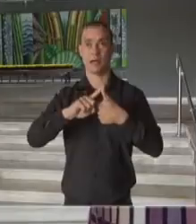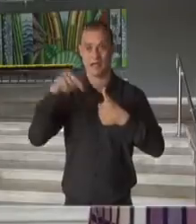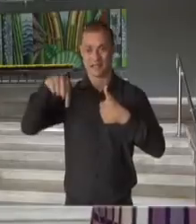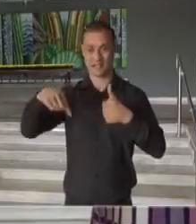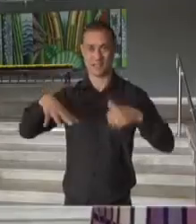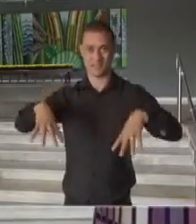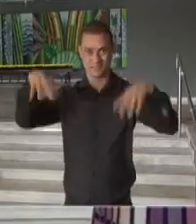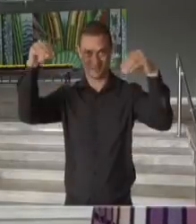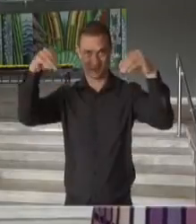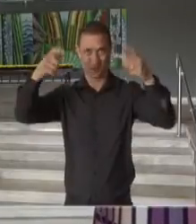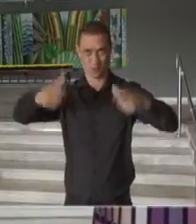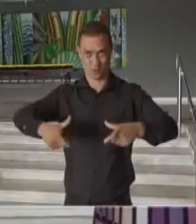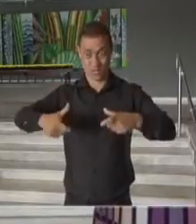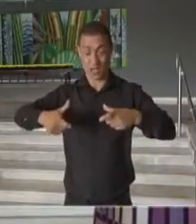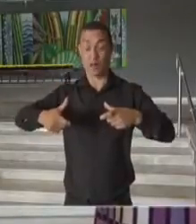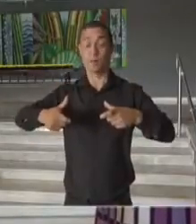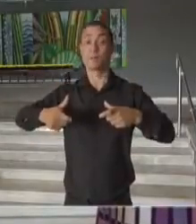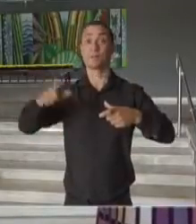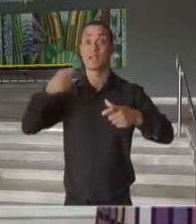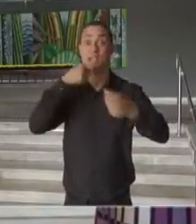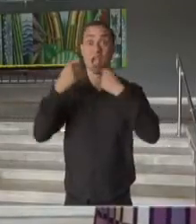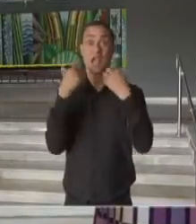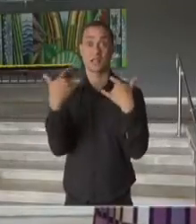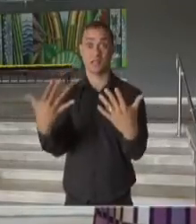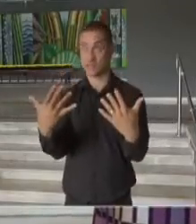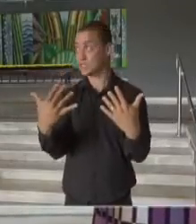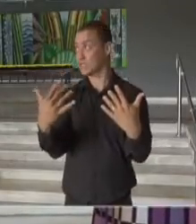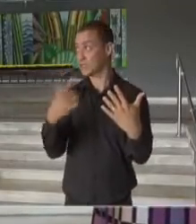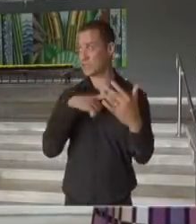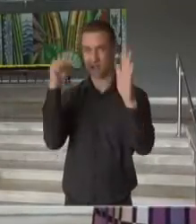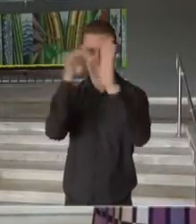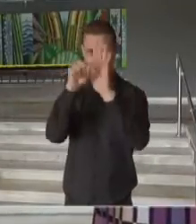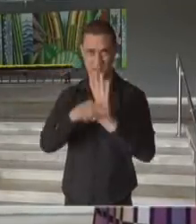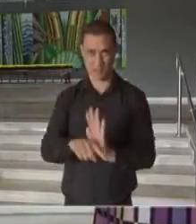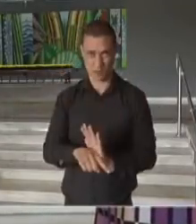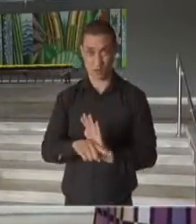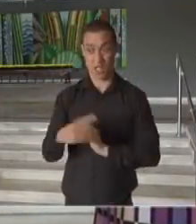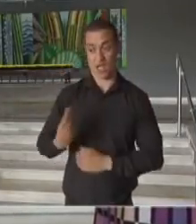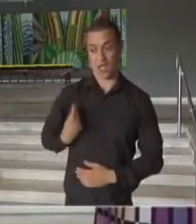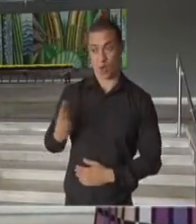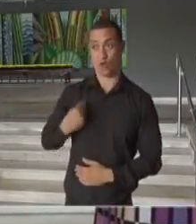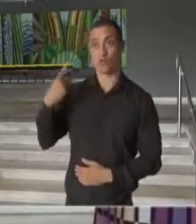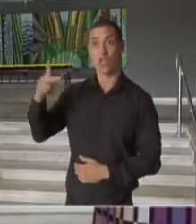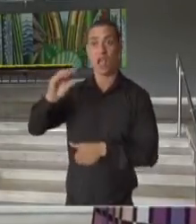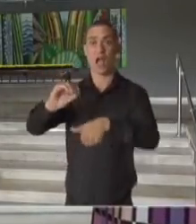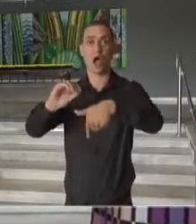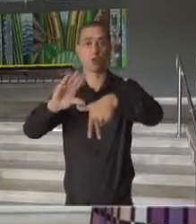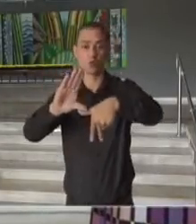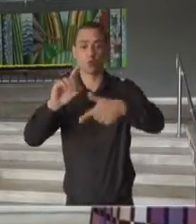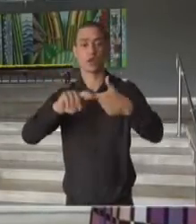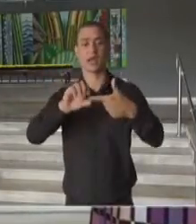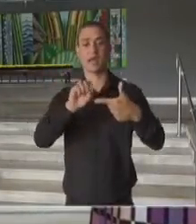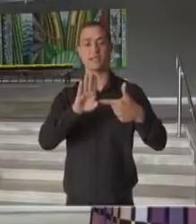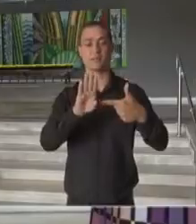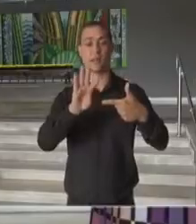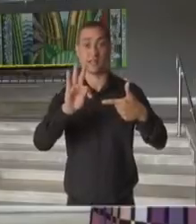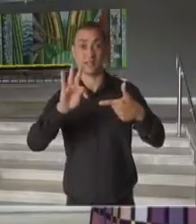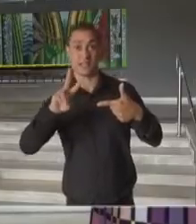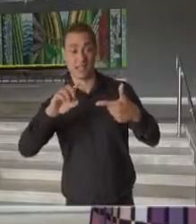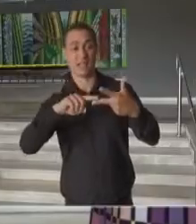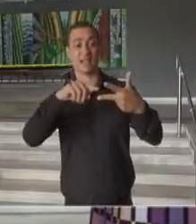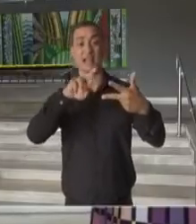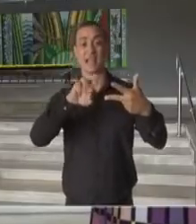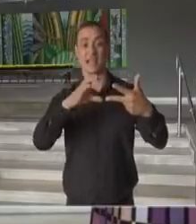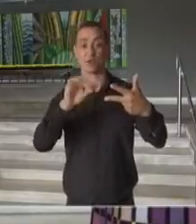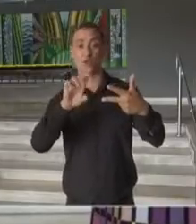Palácio dos Bandeirantes, onde estamos realizando esta coletiva, aliás, quero agradecer a transmissão ao vivo da TV Cultura, SBT News, Record News,